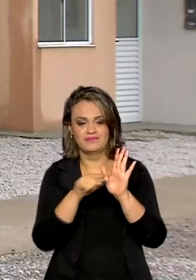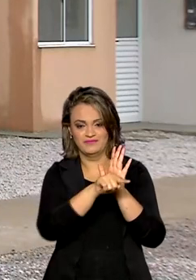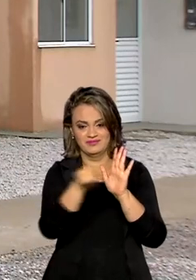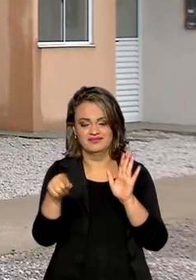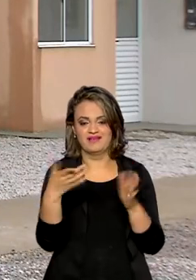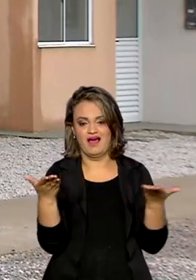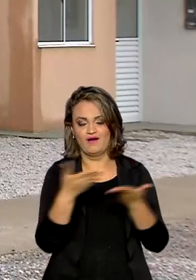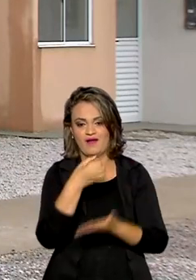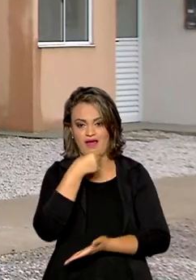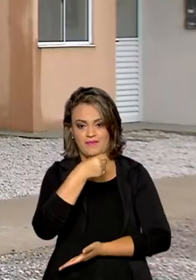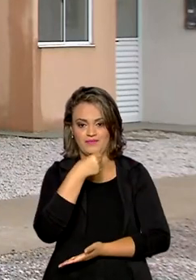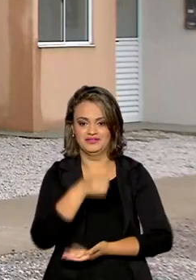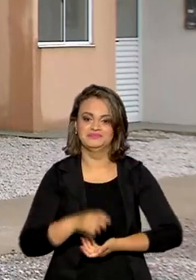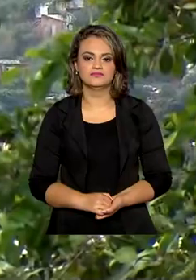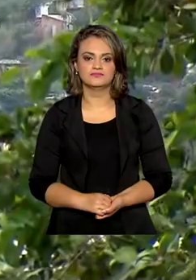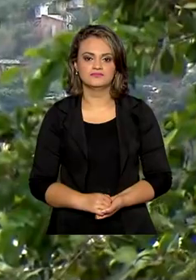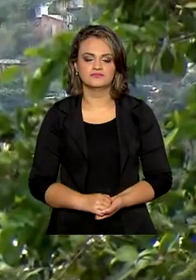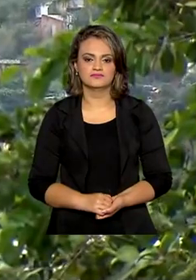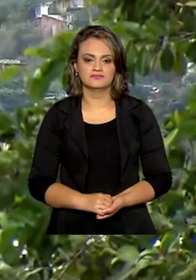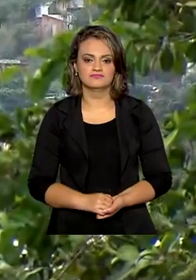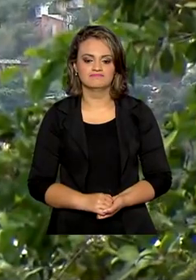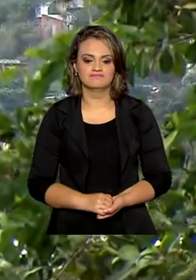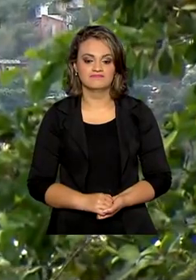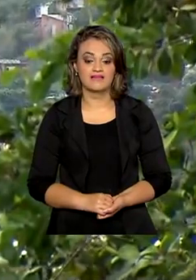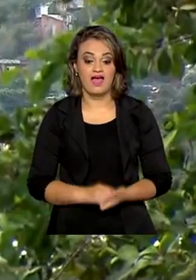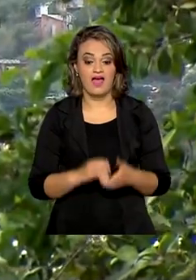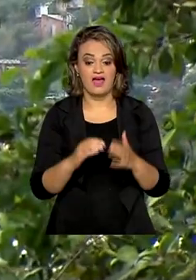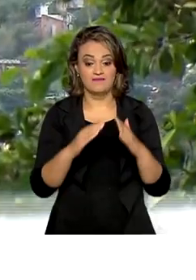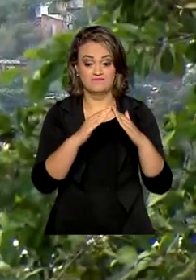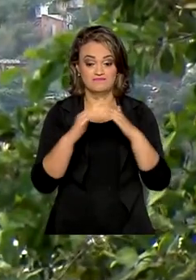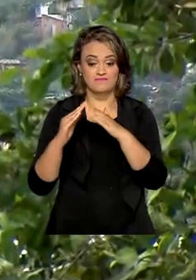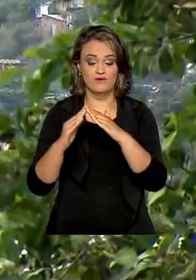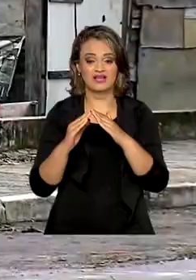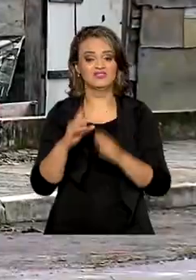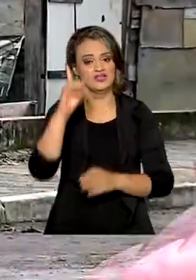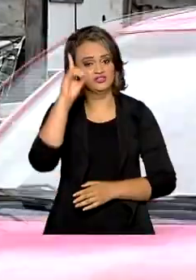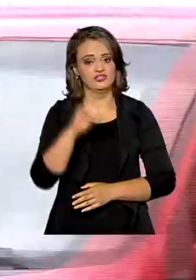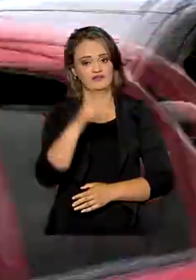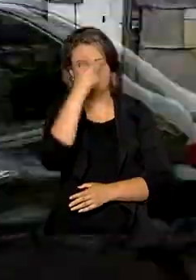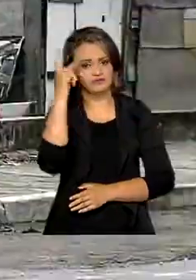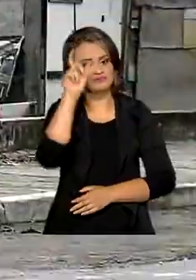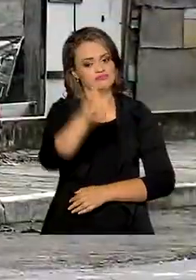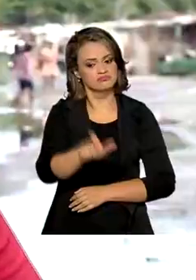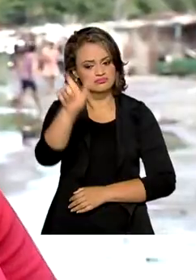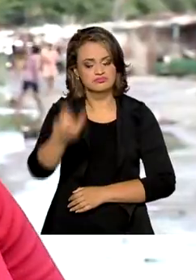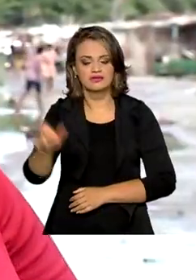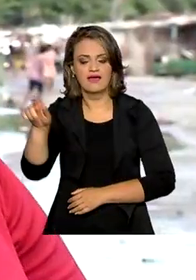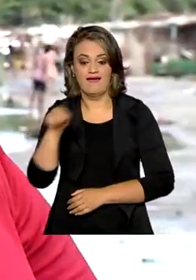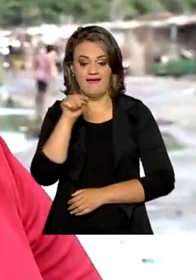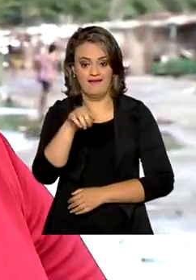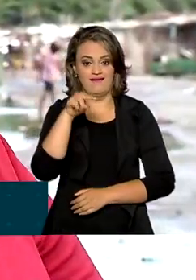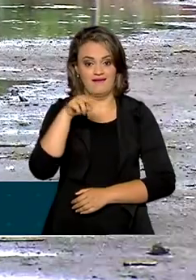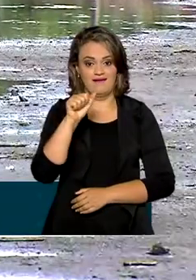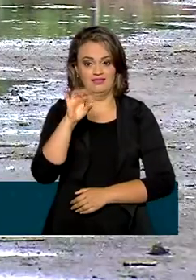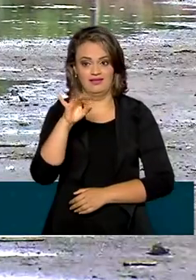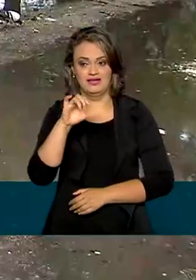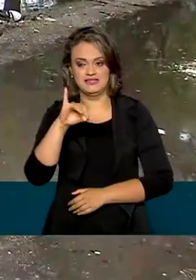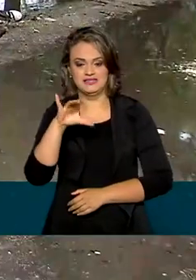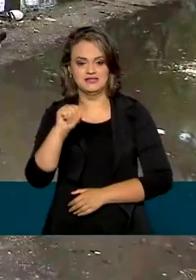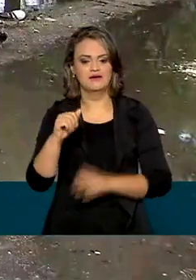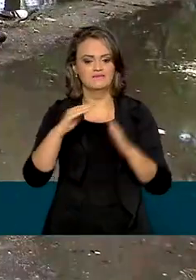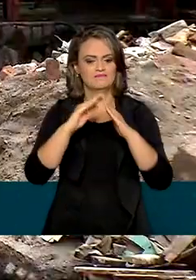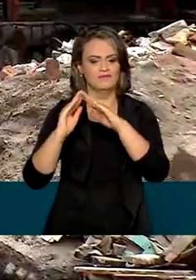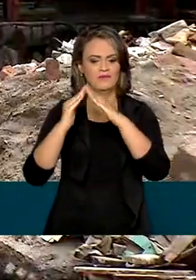na reportagem que foi feita. A moradia é um direito essencial do cidadão. Dona Natalícia morava na